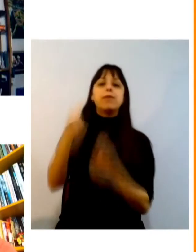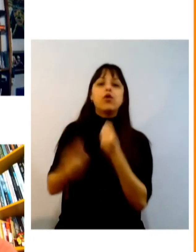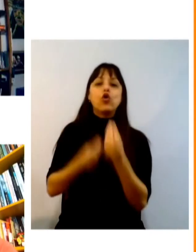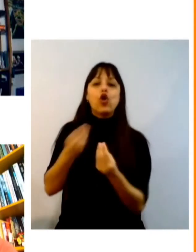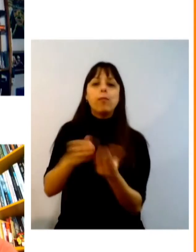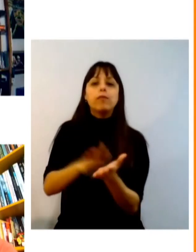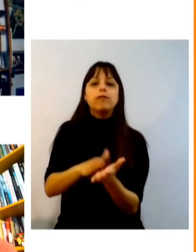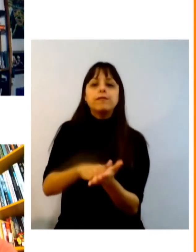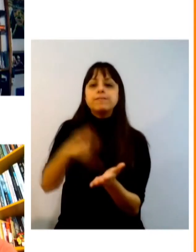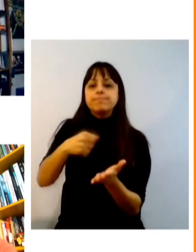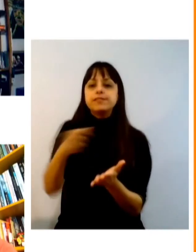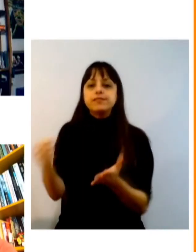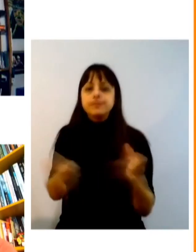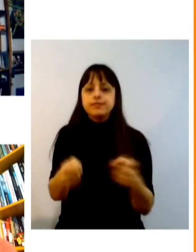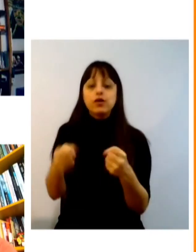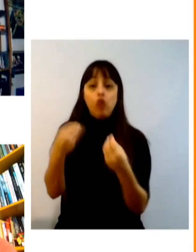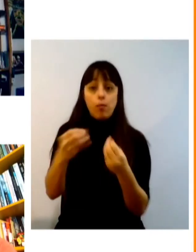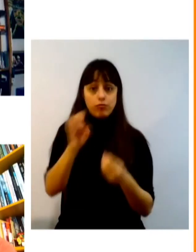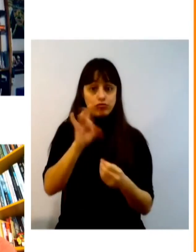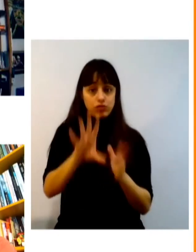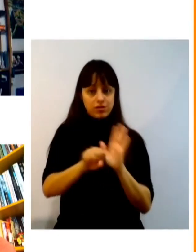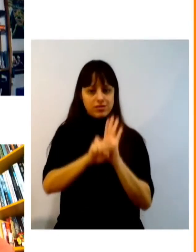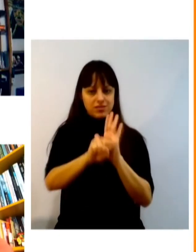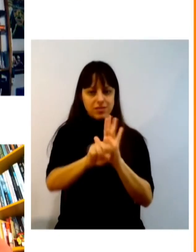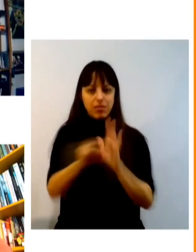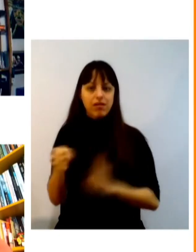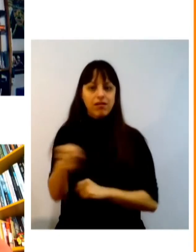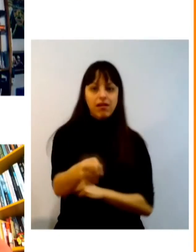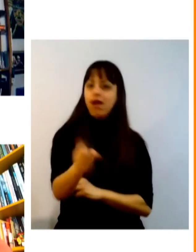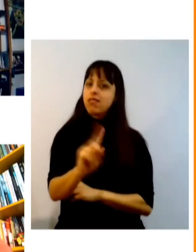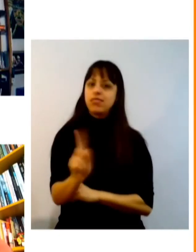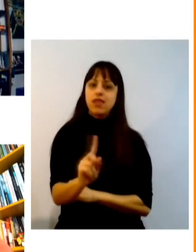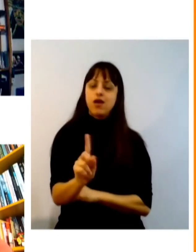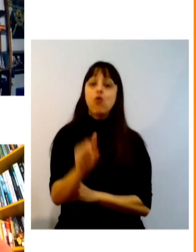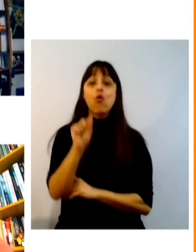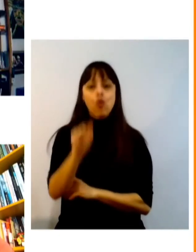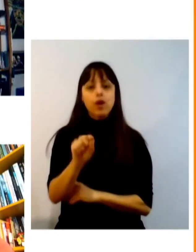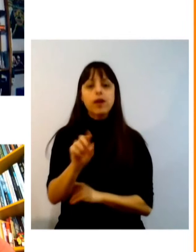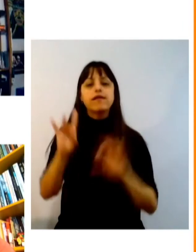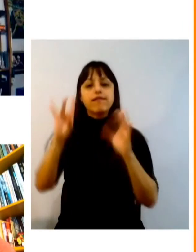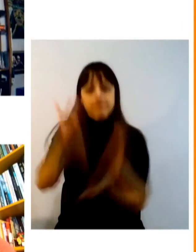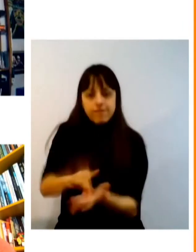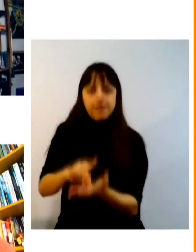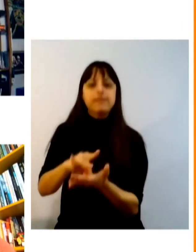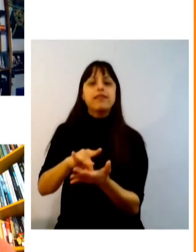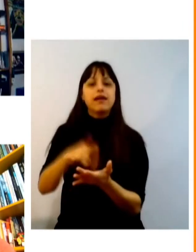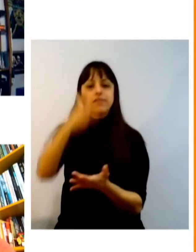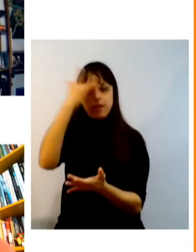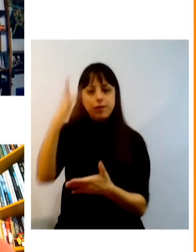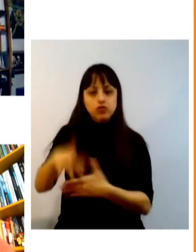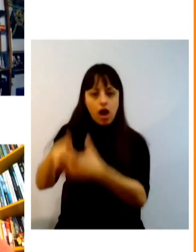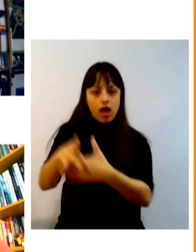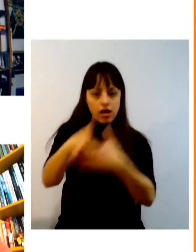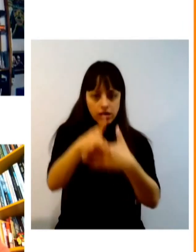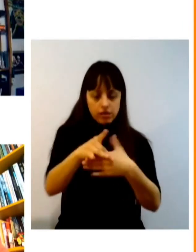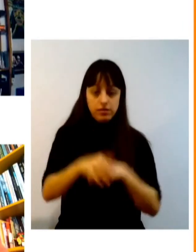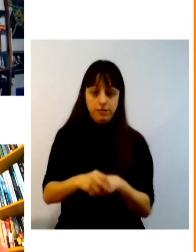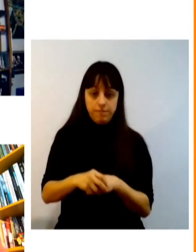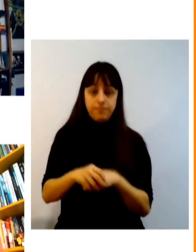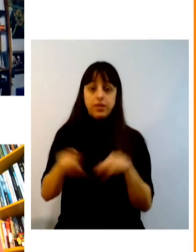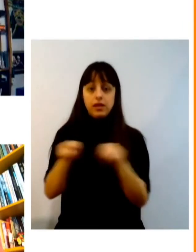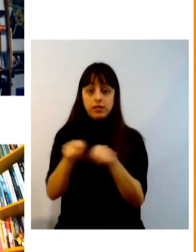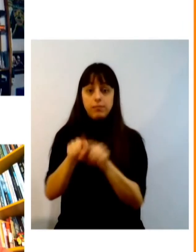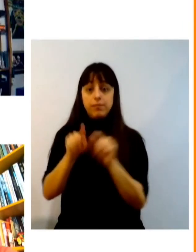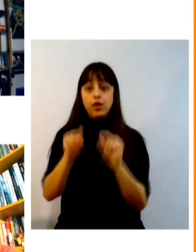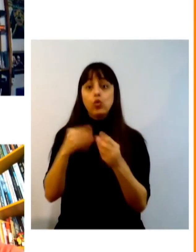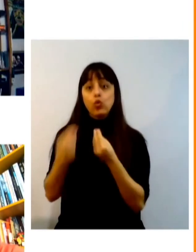não somente simbólicas mas também aquelas que possam ser sustentáveis e a mesma coisa também se aplica nos aspectos das